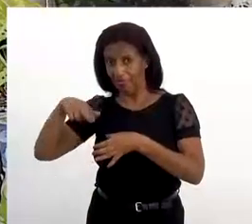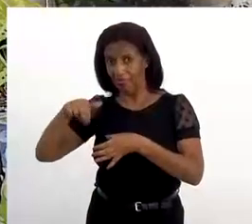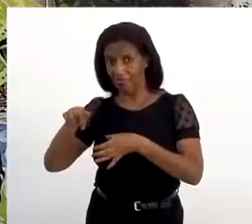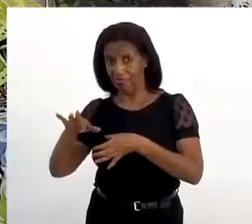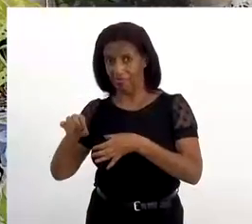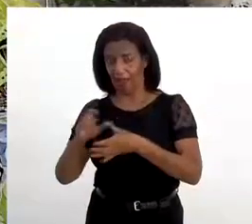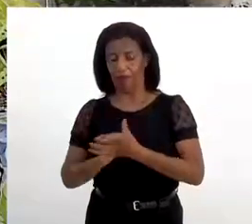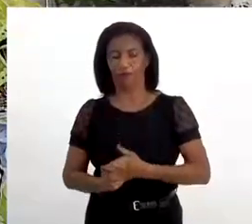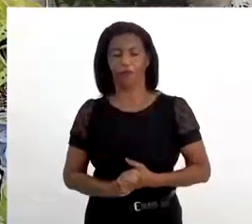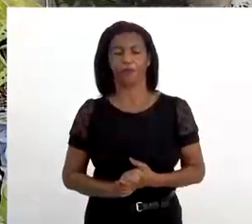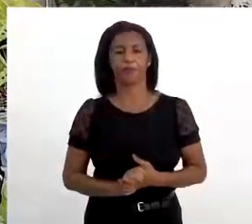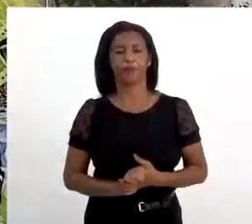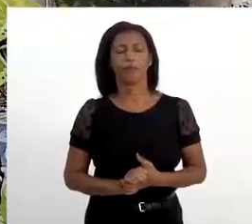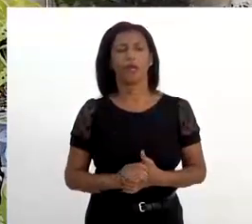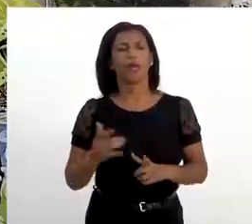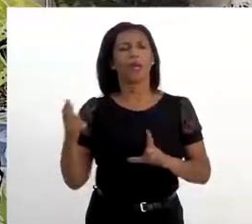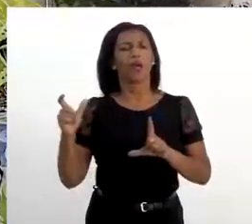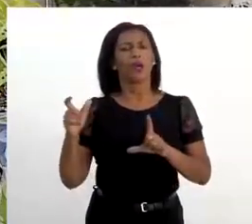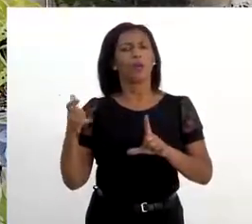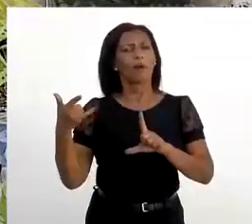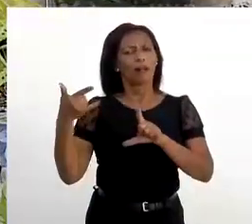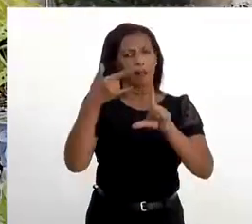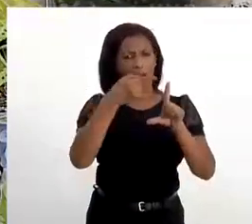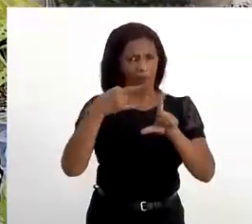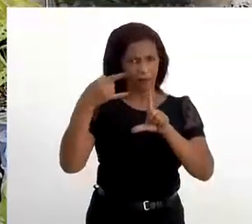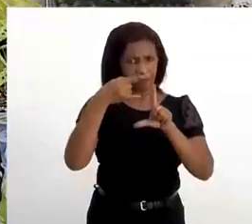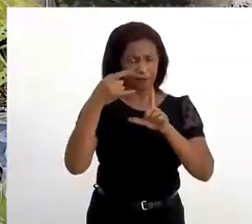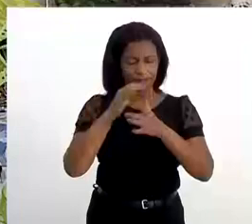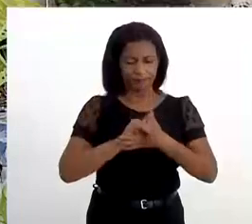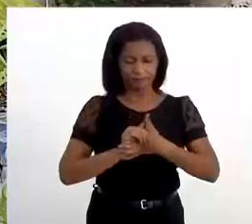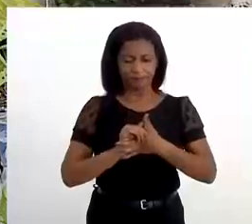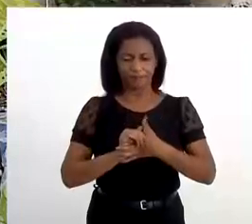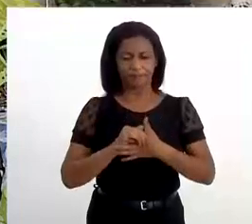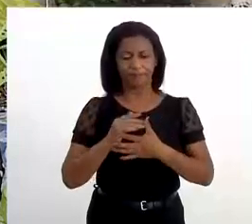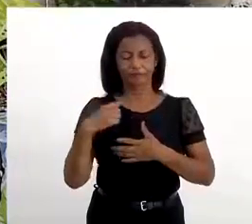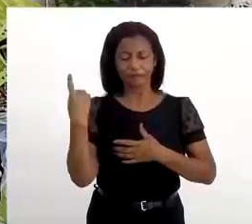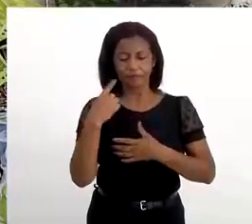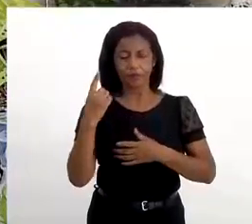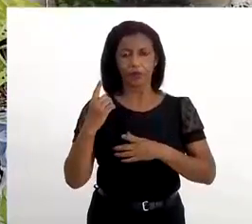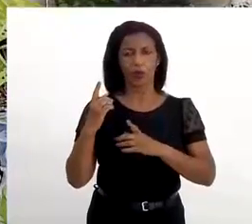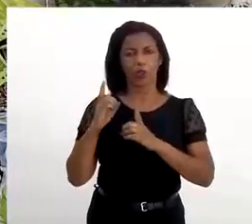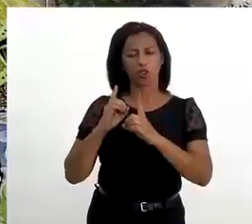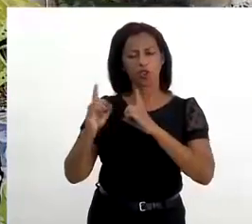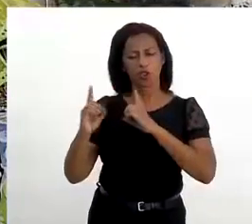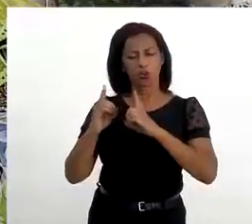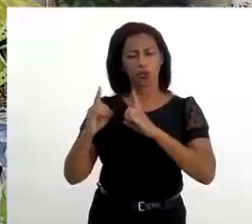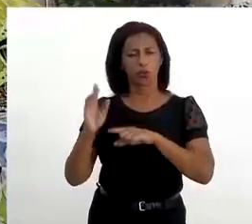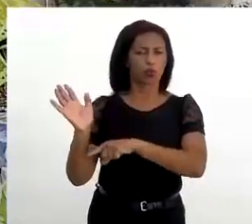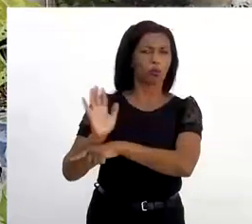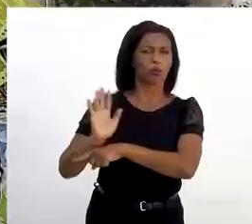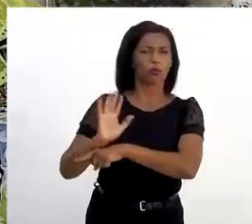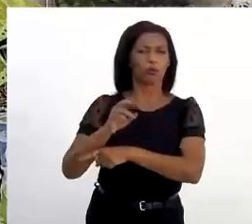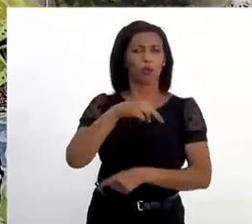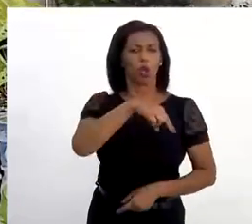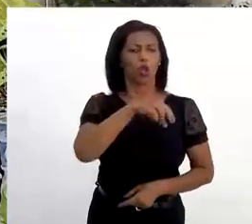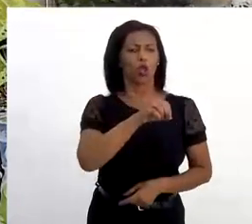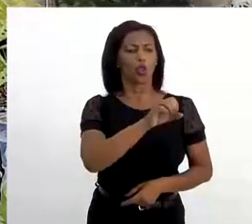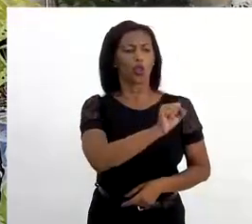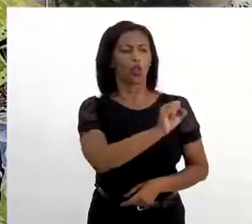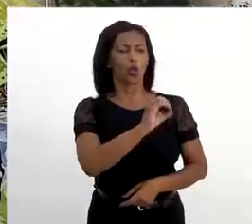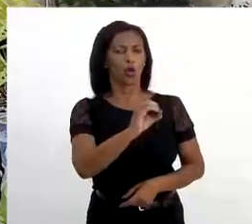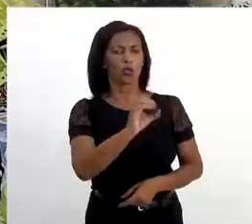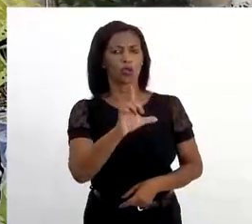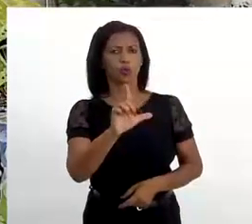Numa live que nós fizemos agora há pouco tempo, nós discutimos sobre o filme Nosso Lar. No Nosso Lar,